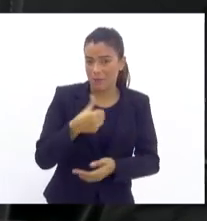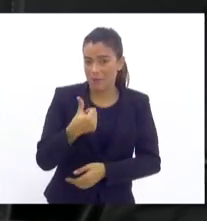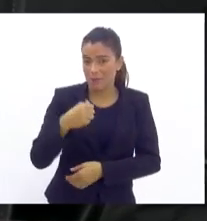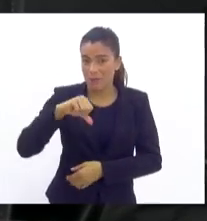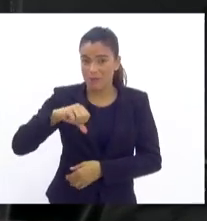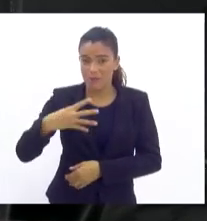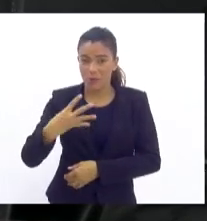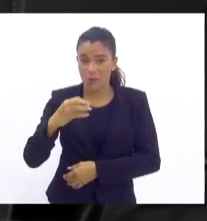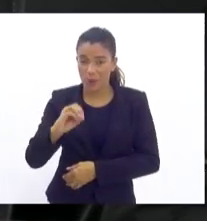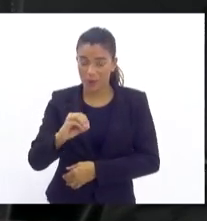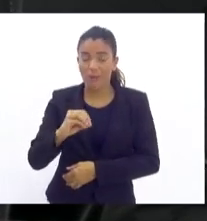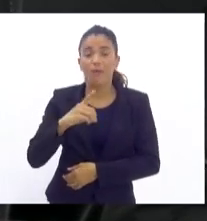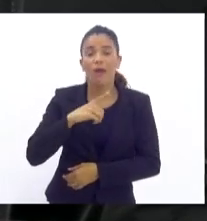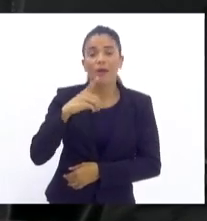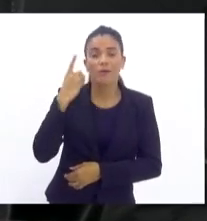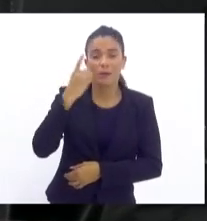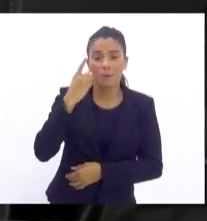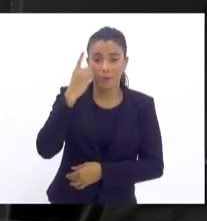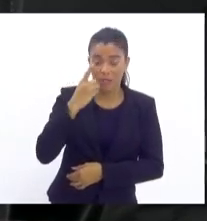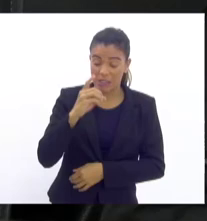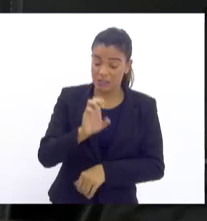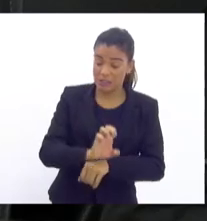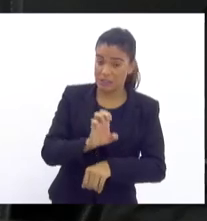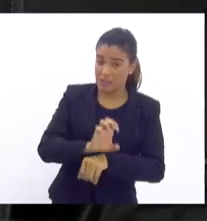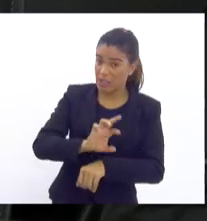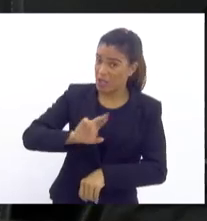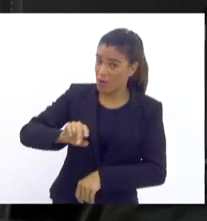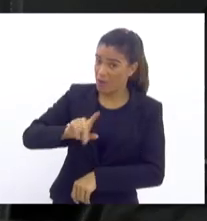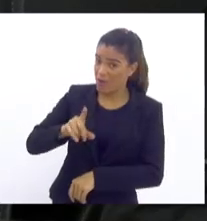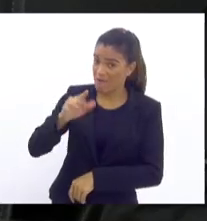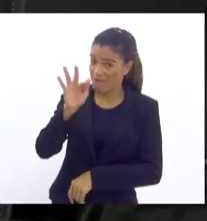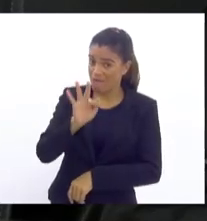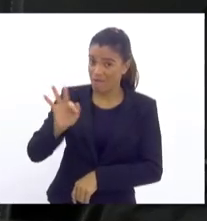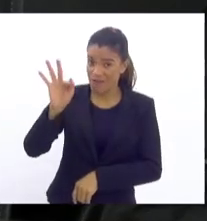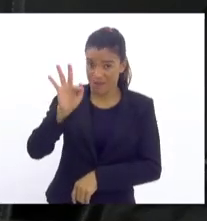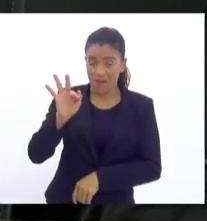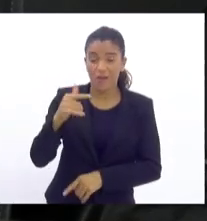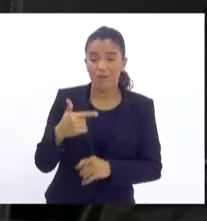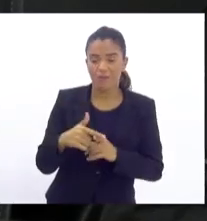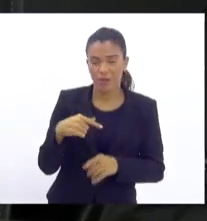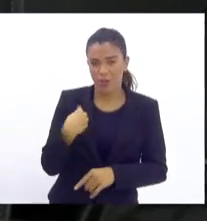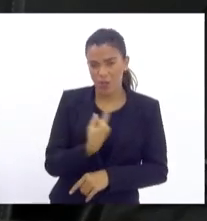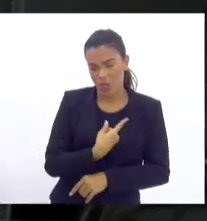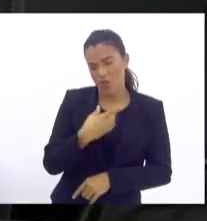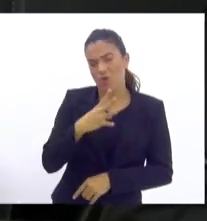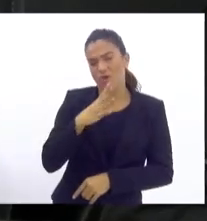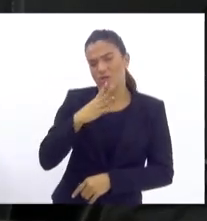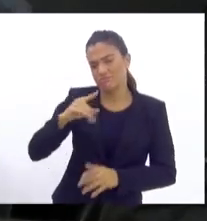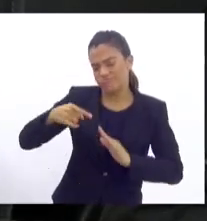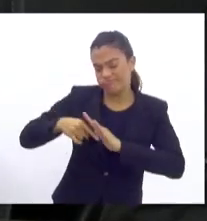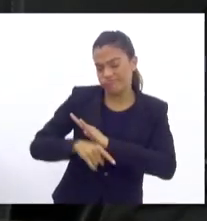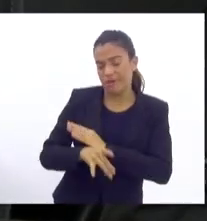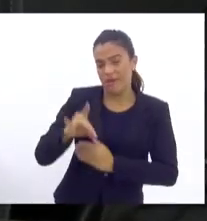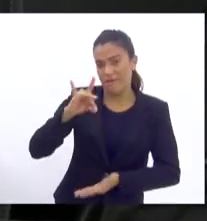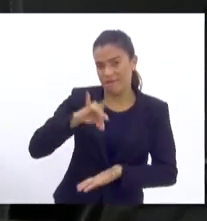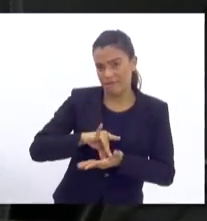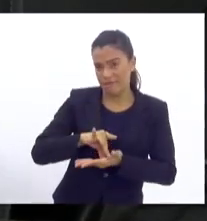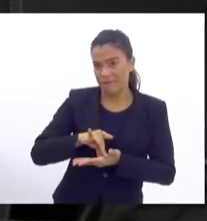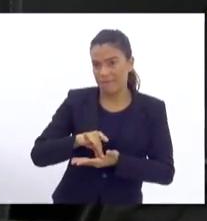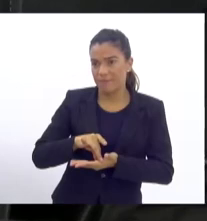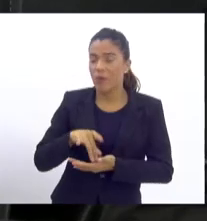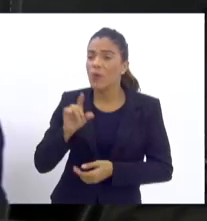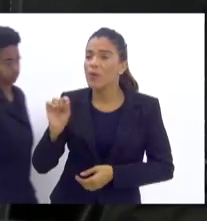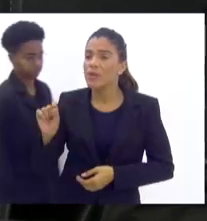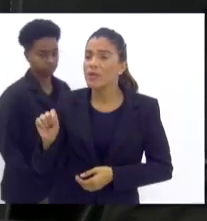legislar a questão penal são os deputados estaduais e não os federais, porque nós conhecemos a realidade, o deputado de Brasília... Oi?